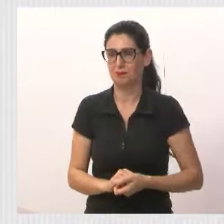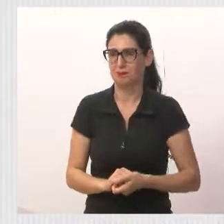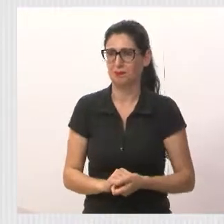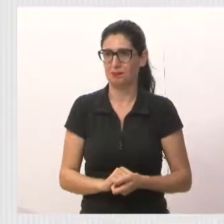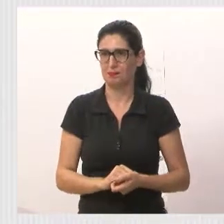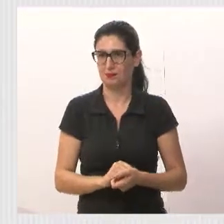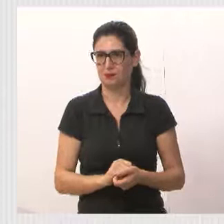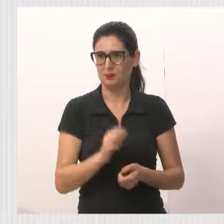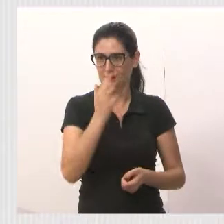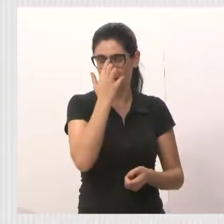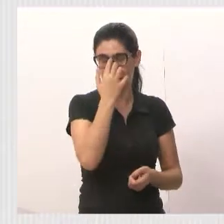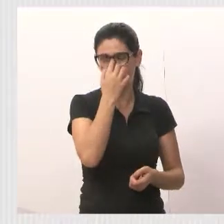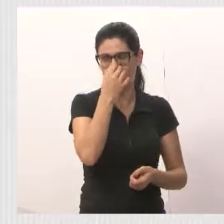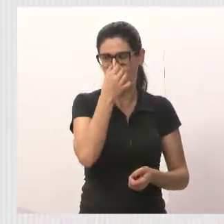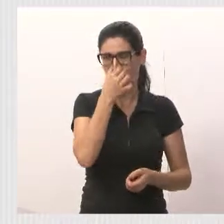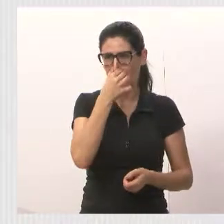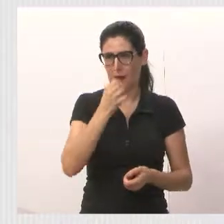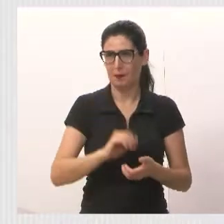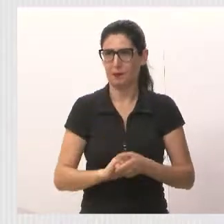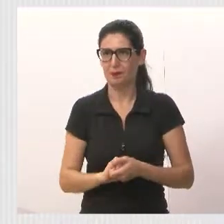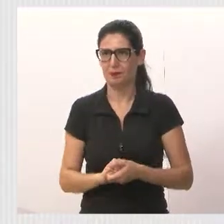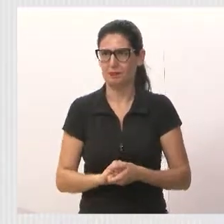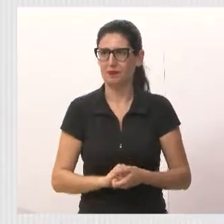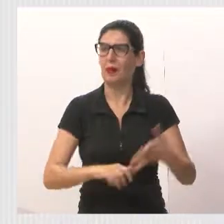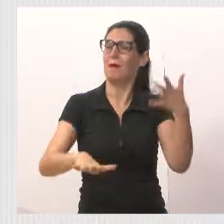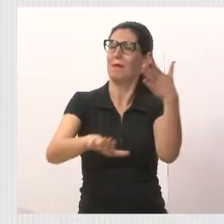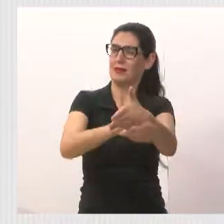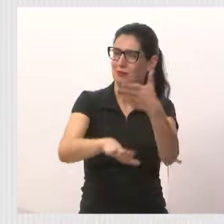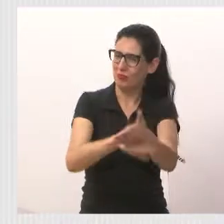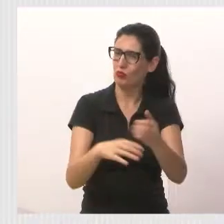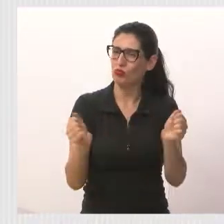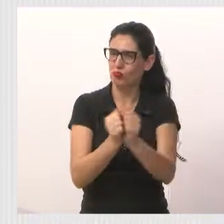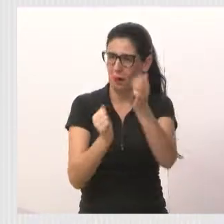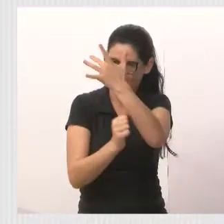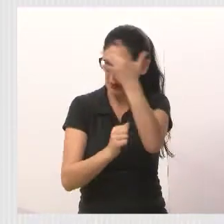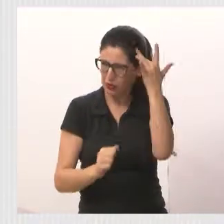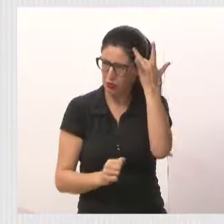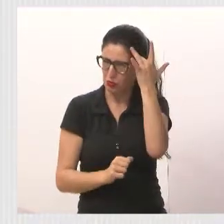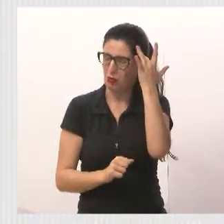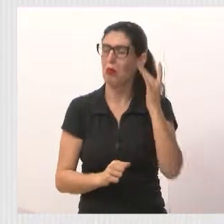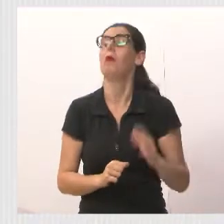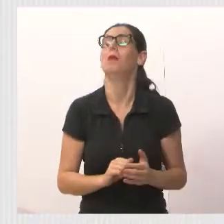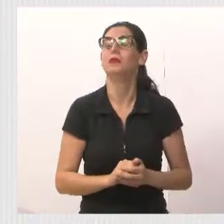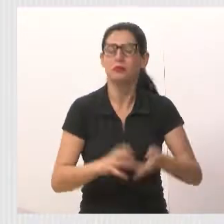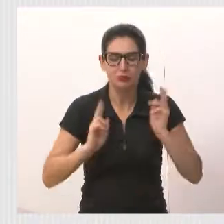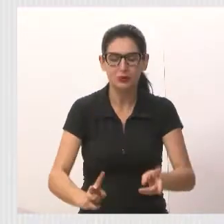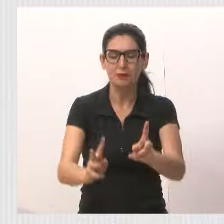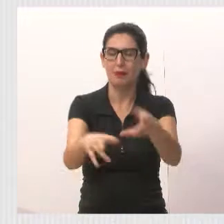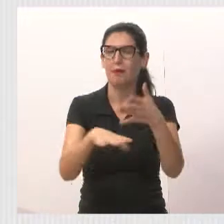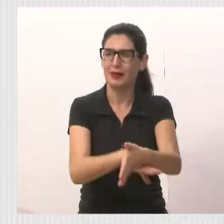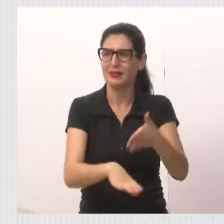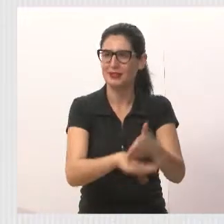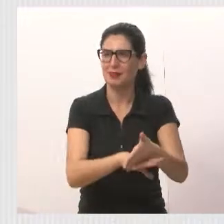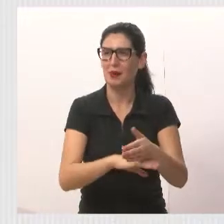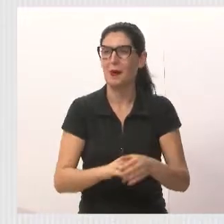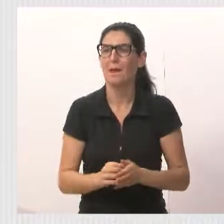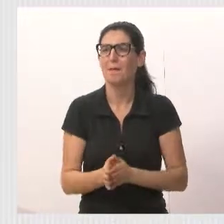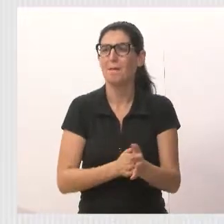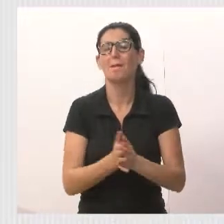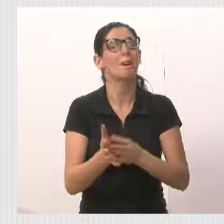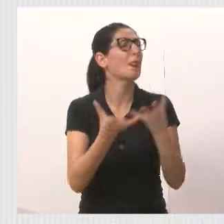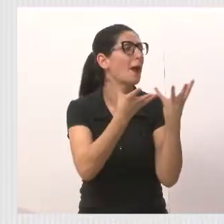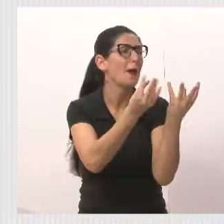Aqui, sempre junto à comunidade, estou participando. Do que a gente consegue participar, porque são muitas agendas